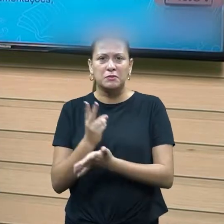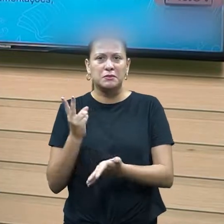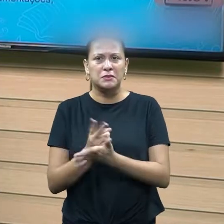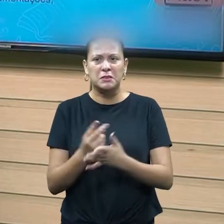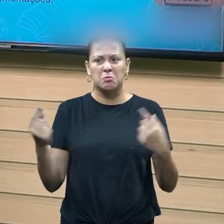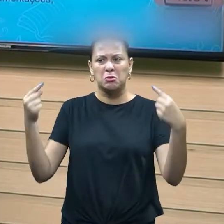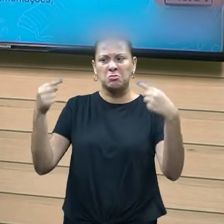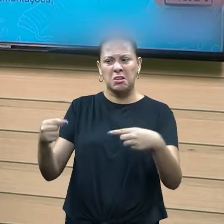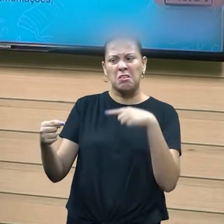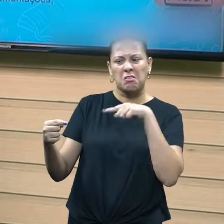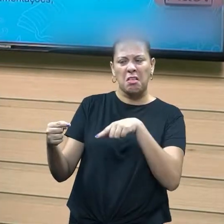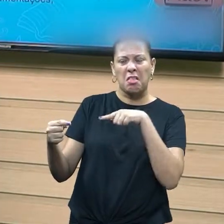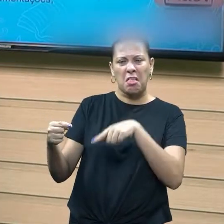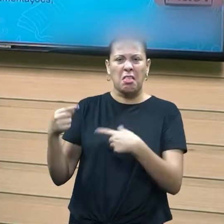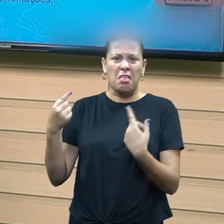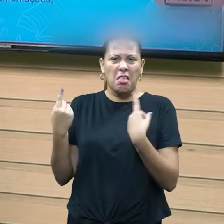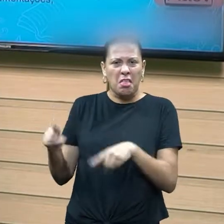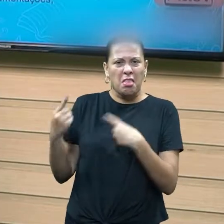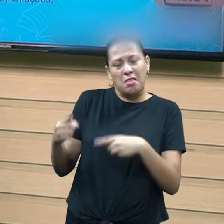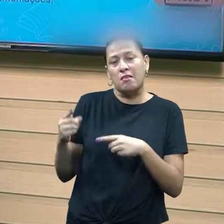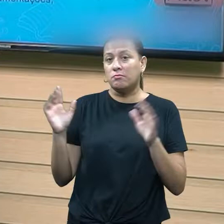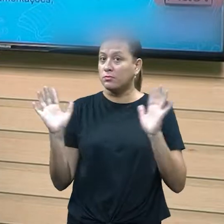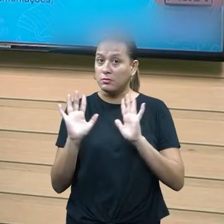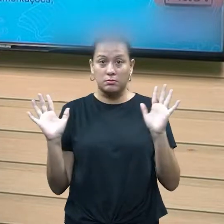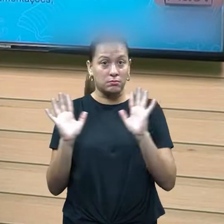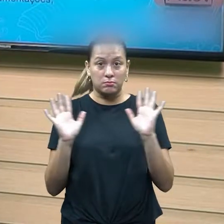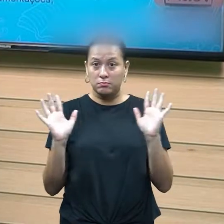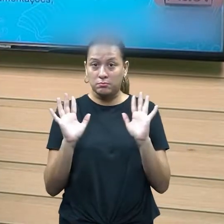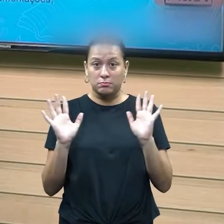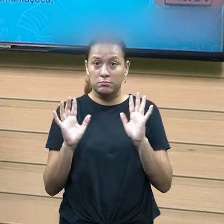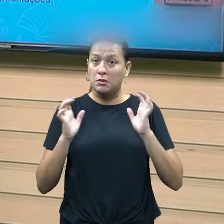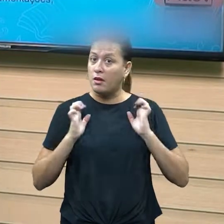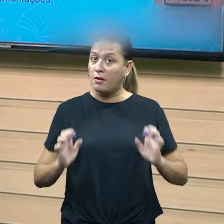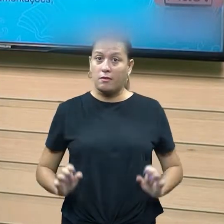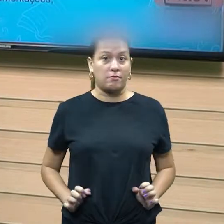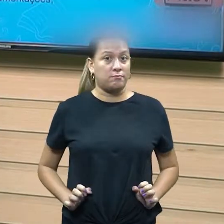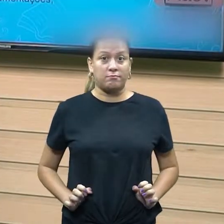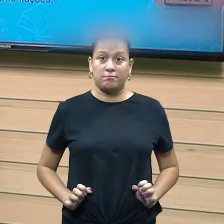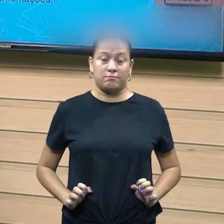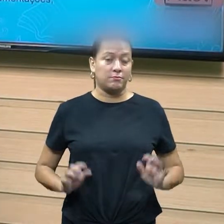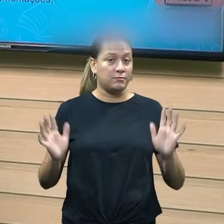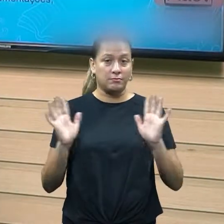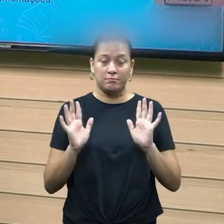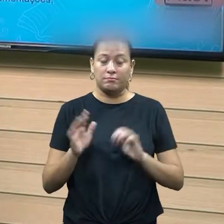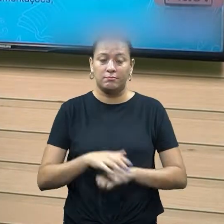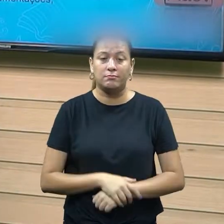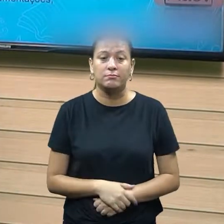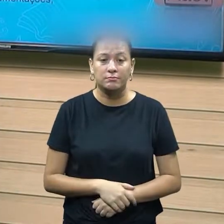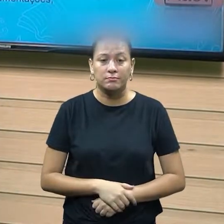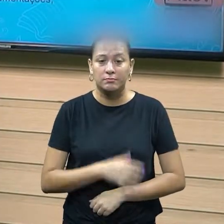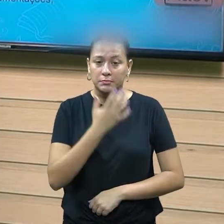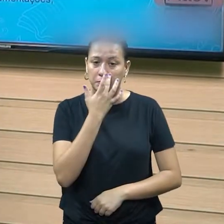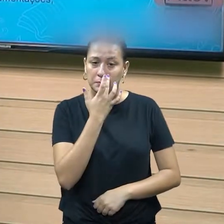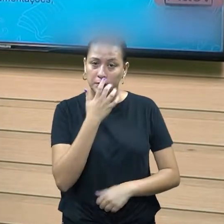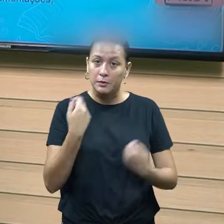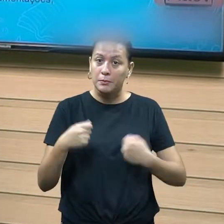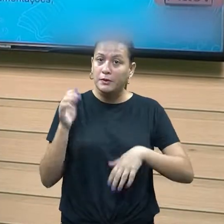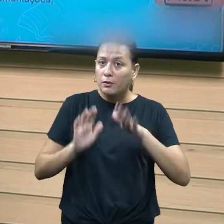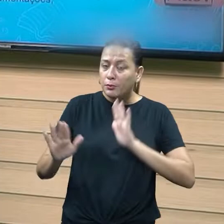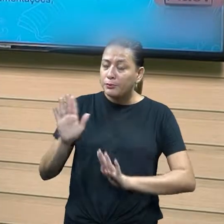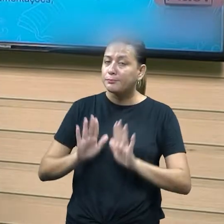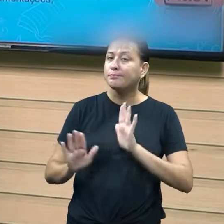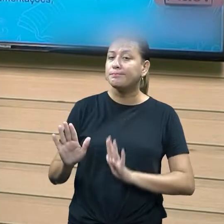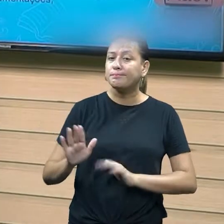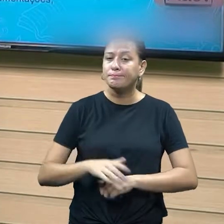uma situação assim, não é muito legal, não é muito ético essa questão de estar falando sobre o seu concorrente. Então, por isso, tenhamos cuidado